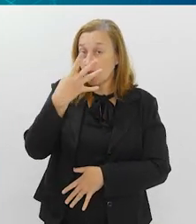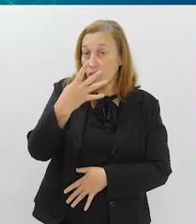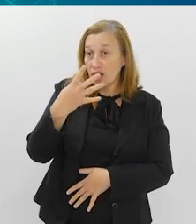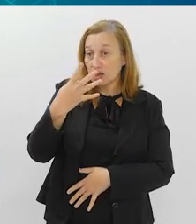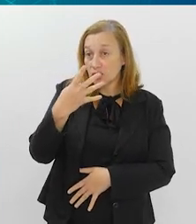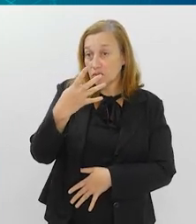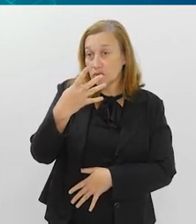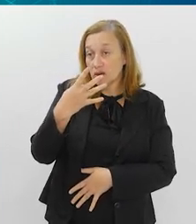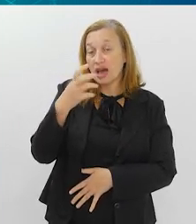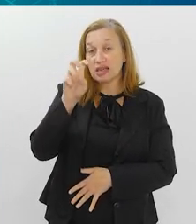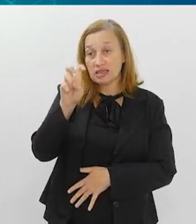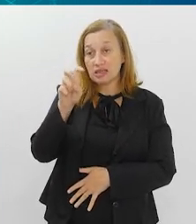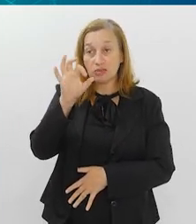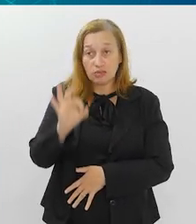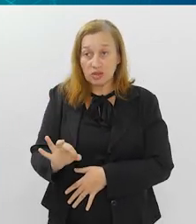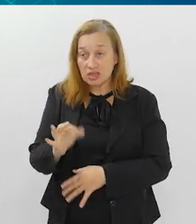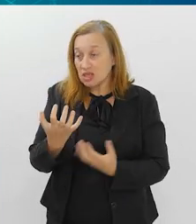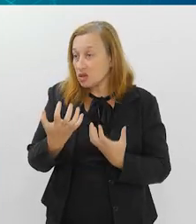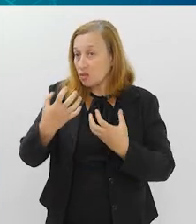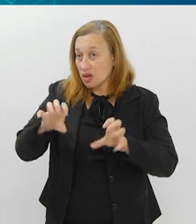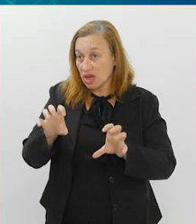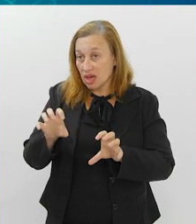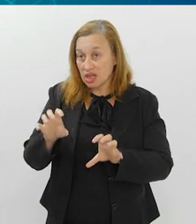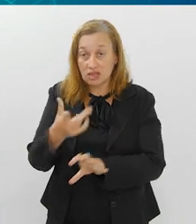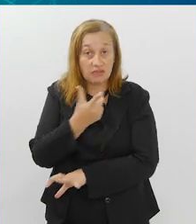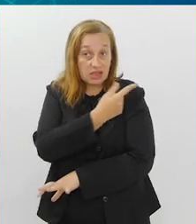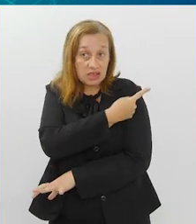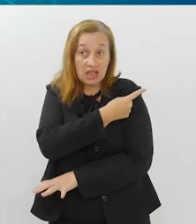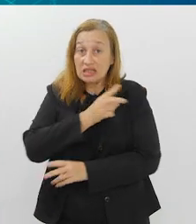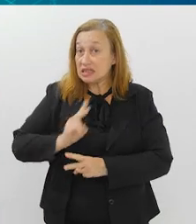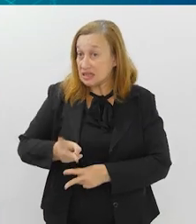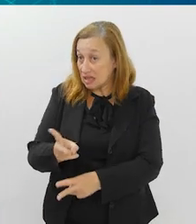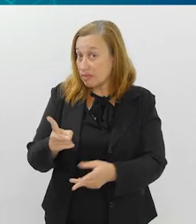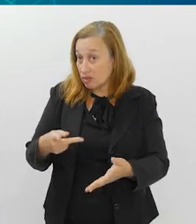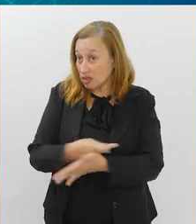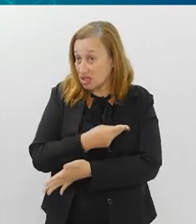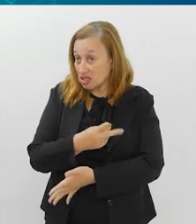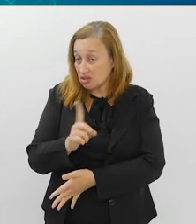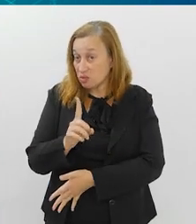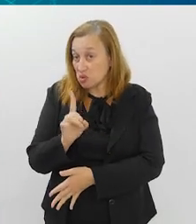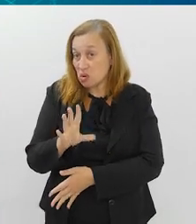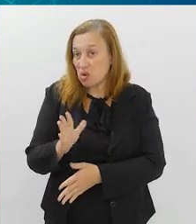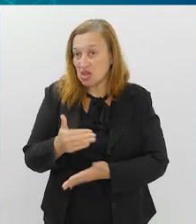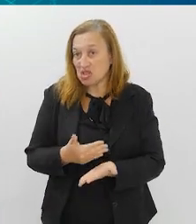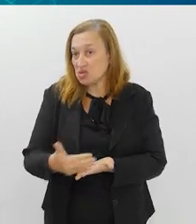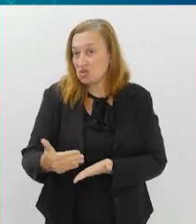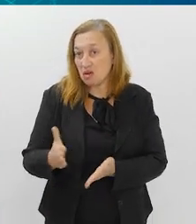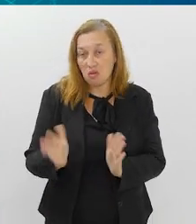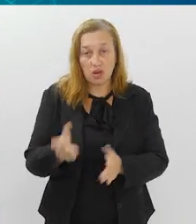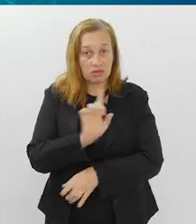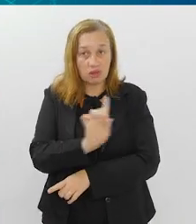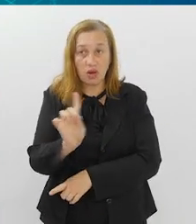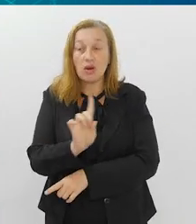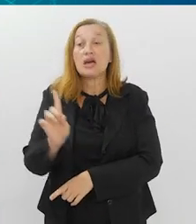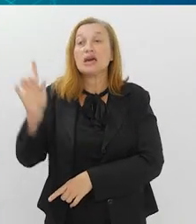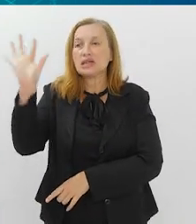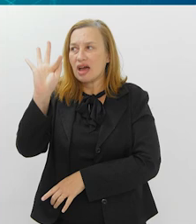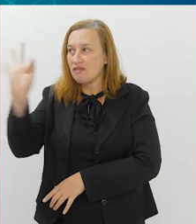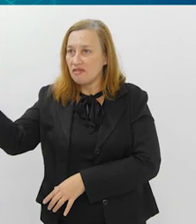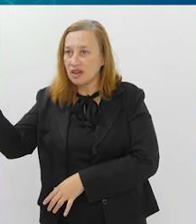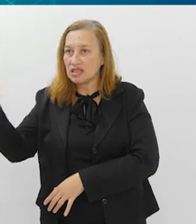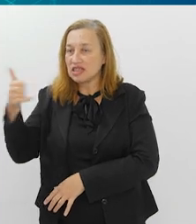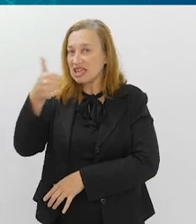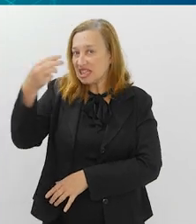% das pessoas realmente não querem se vacinar, e isso sempre foi assim, não é só agora, na